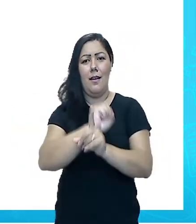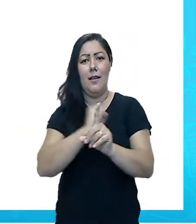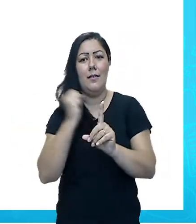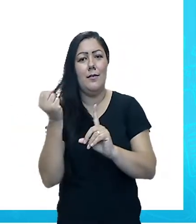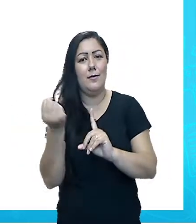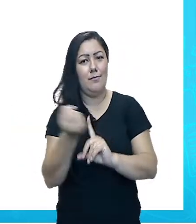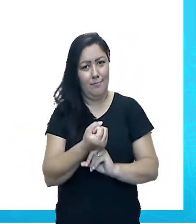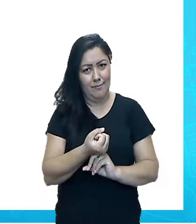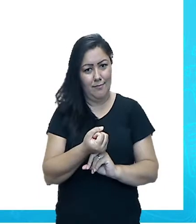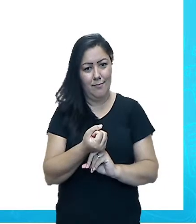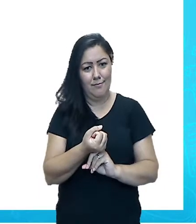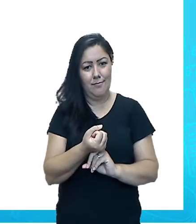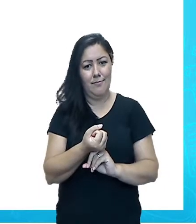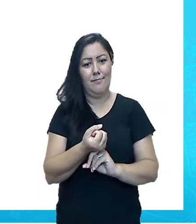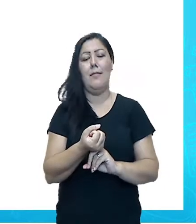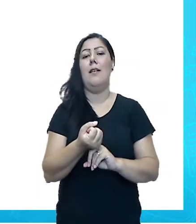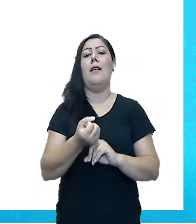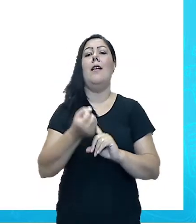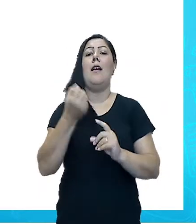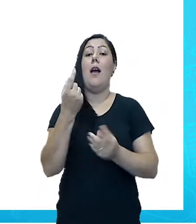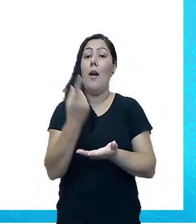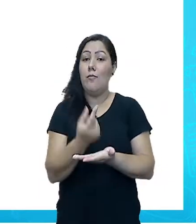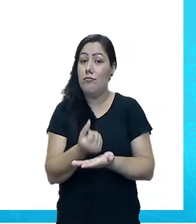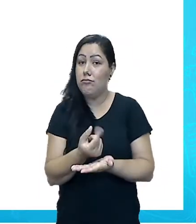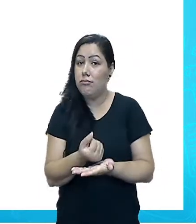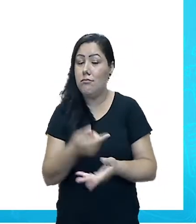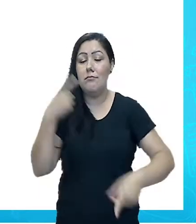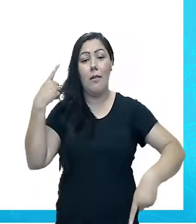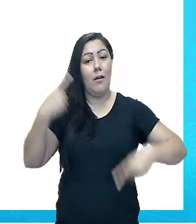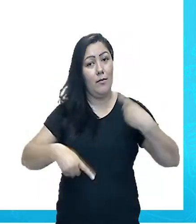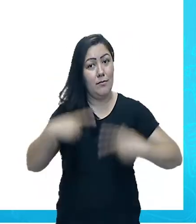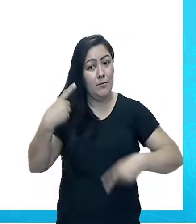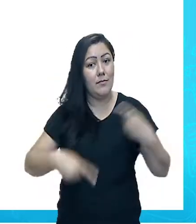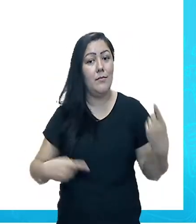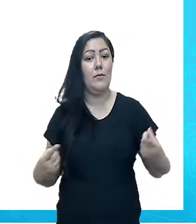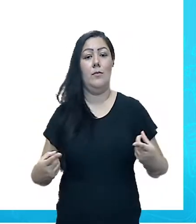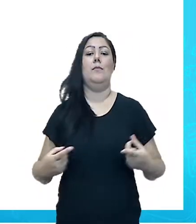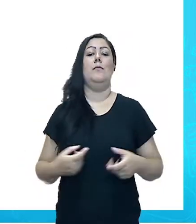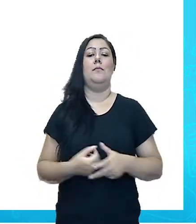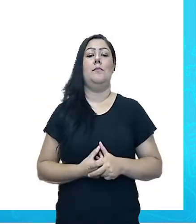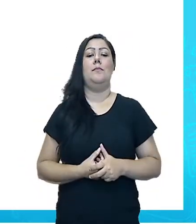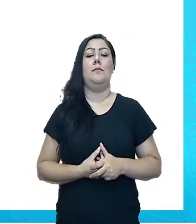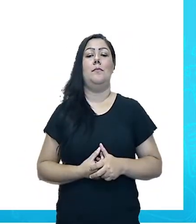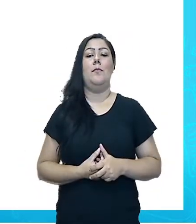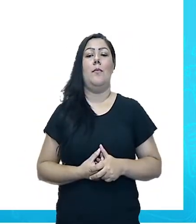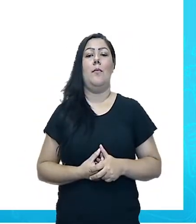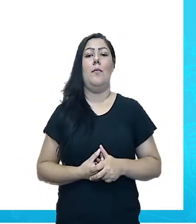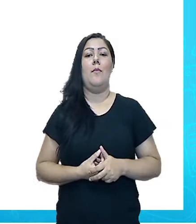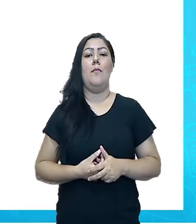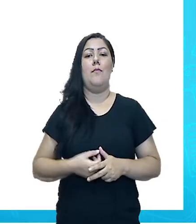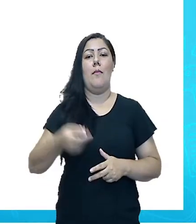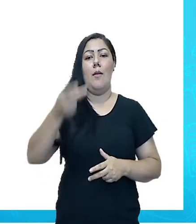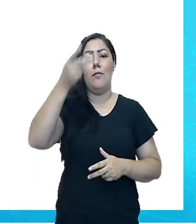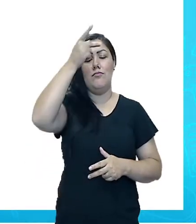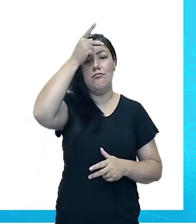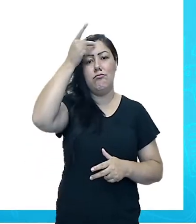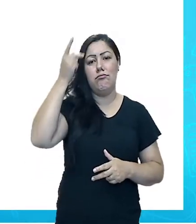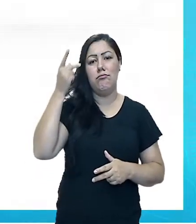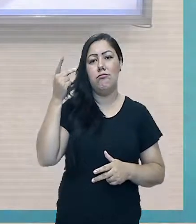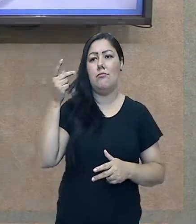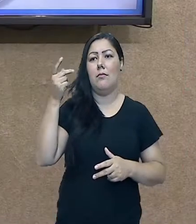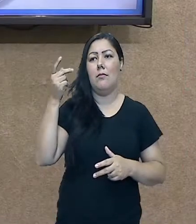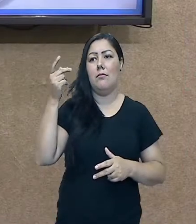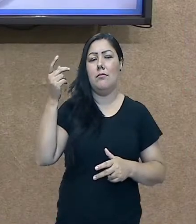econômicas e políticas entre as pessoas. Então, é